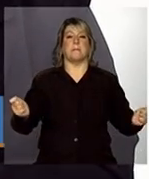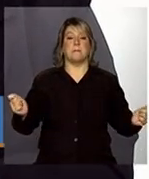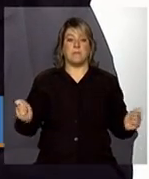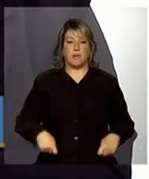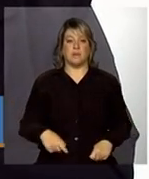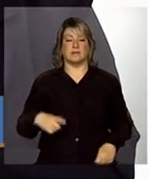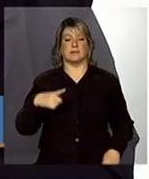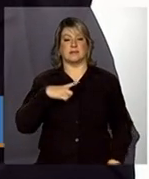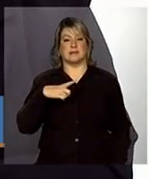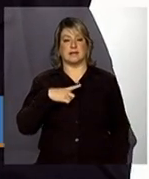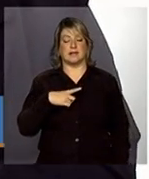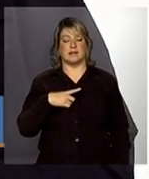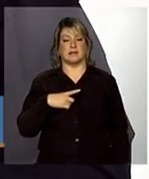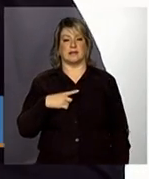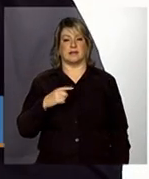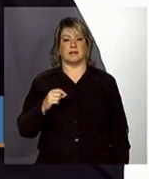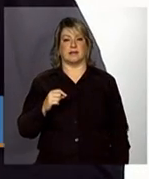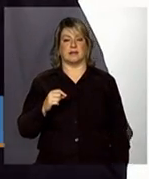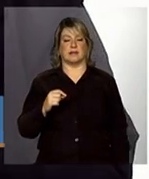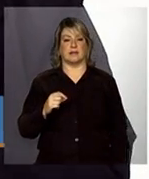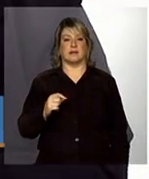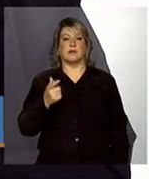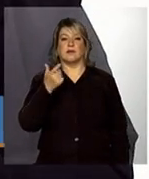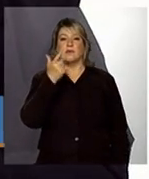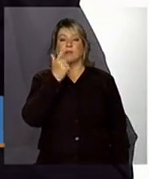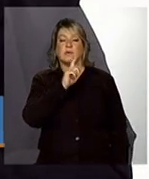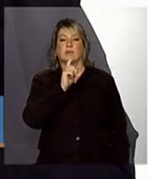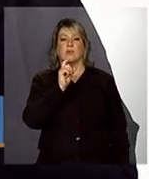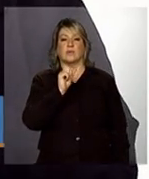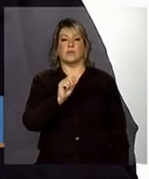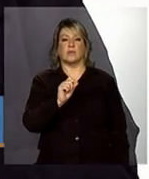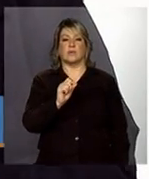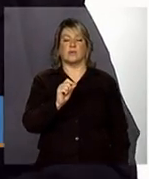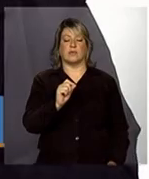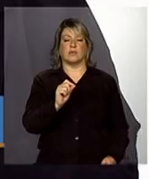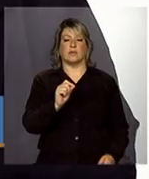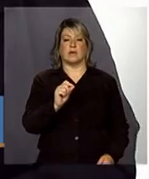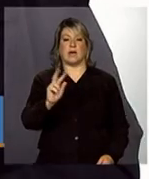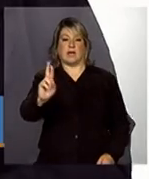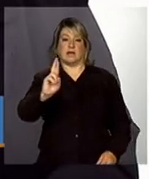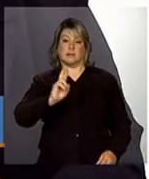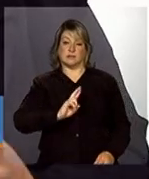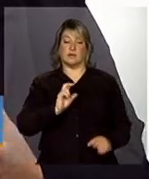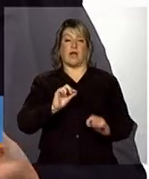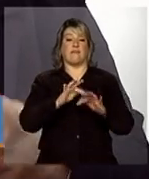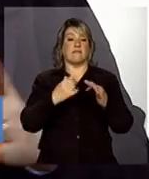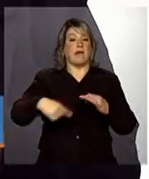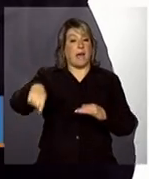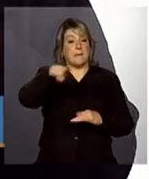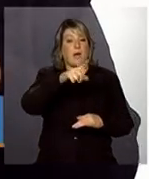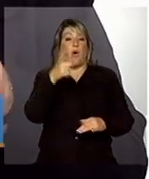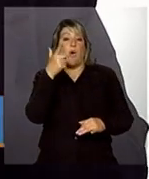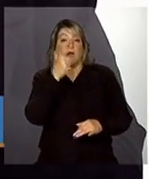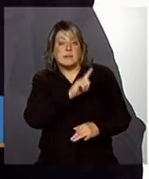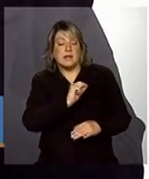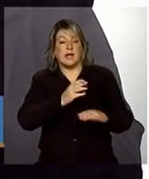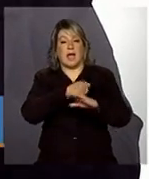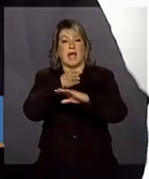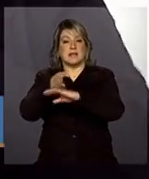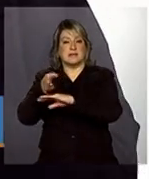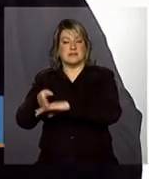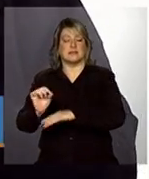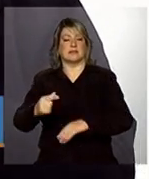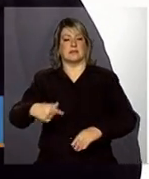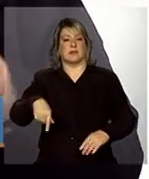tenha, vamos dizer assim, a cessão da repercussão. Ou seja, de que, de fato, essa família também tenha essa